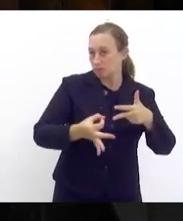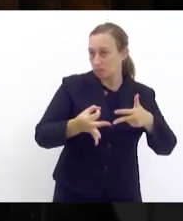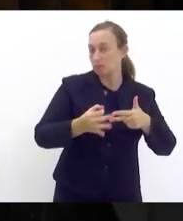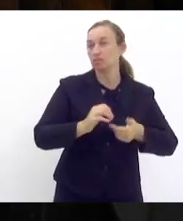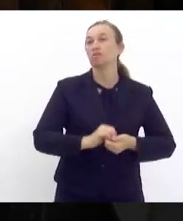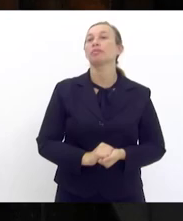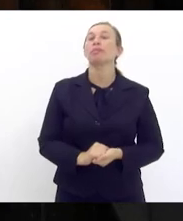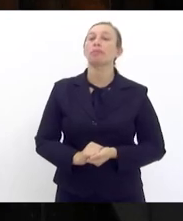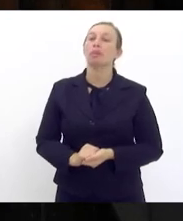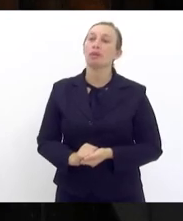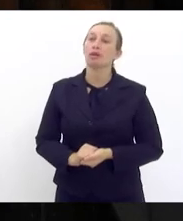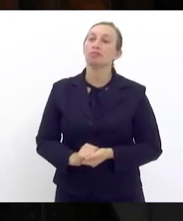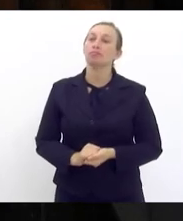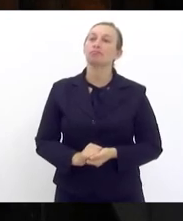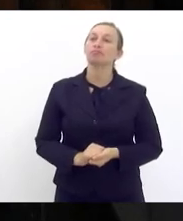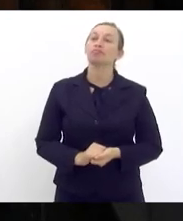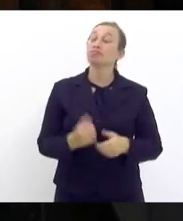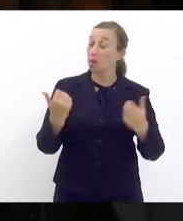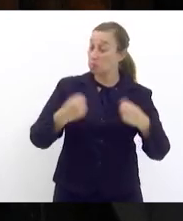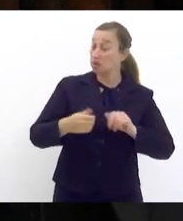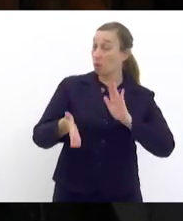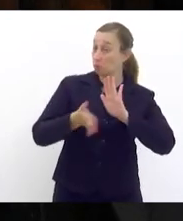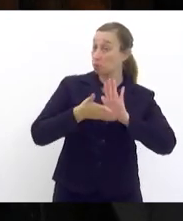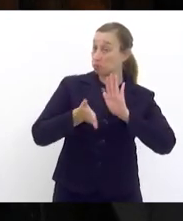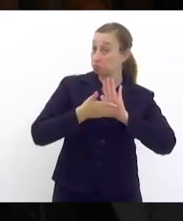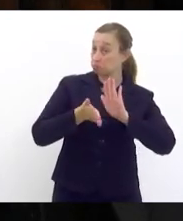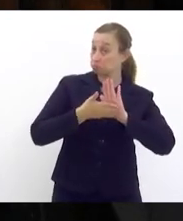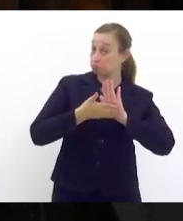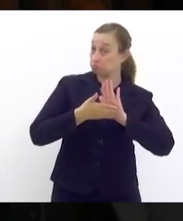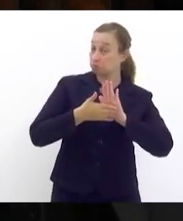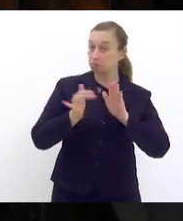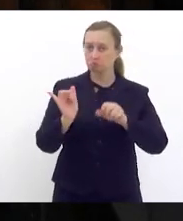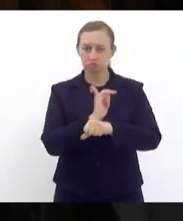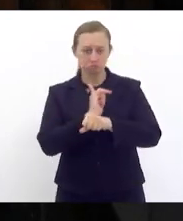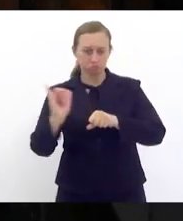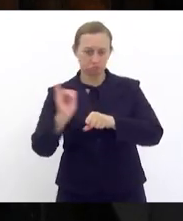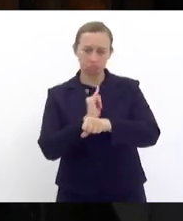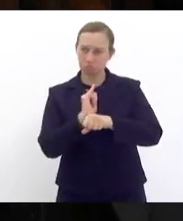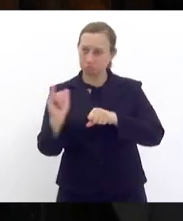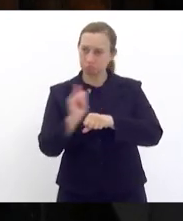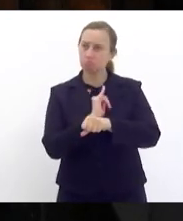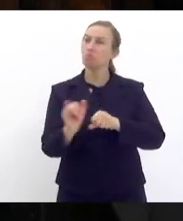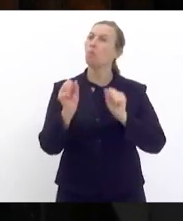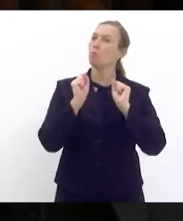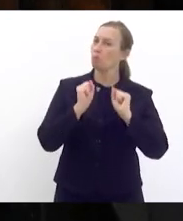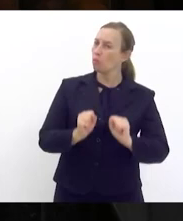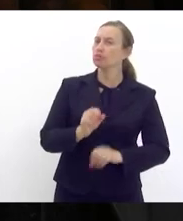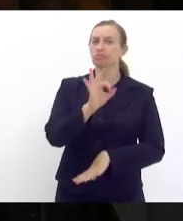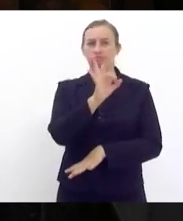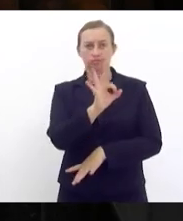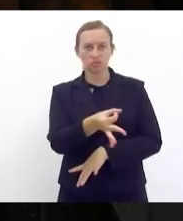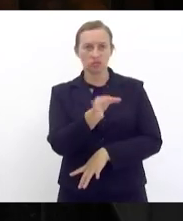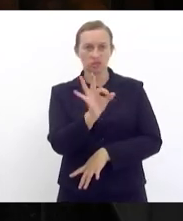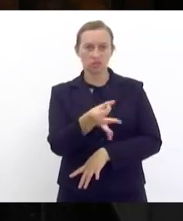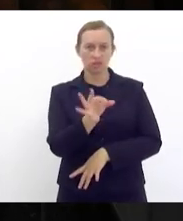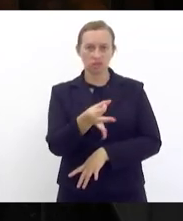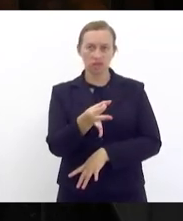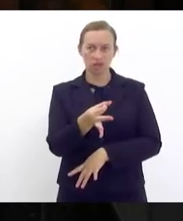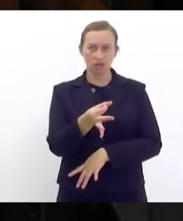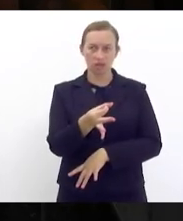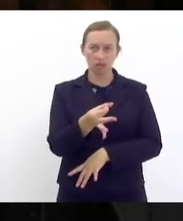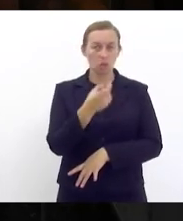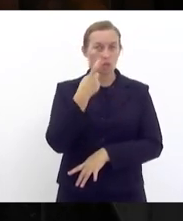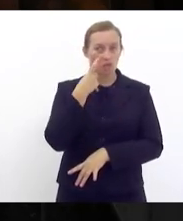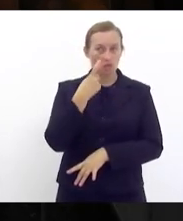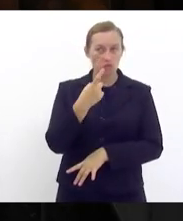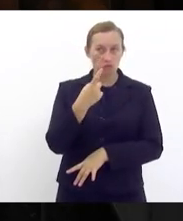legislativo tem que propor medidas que possam de fato mitigar